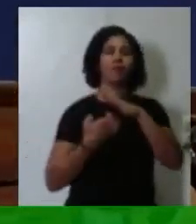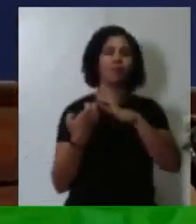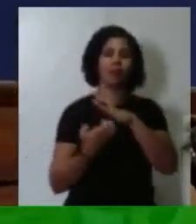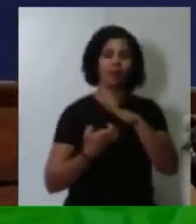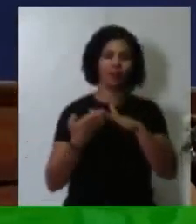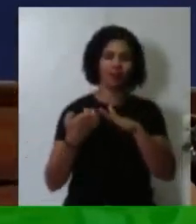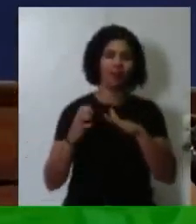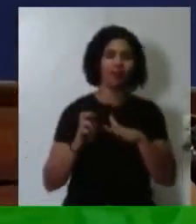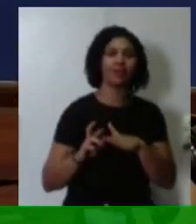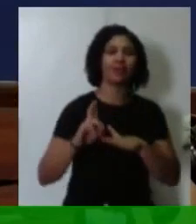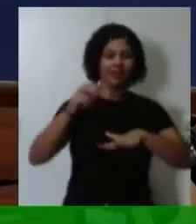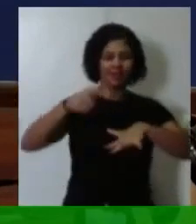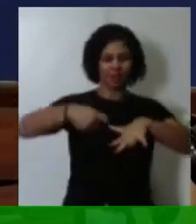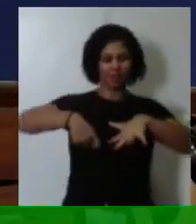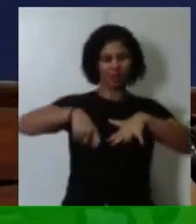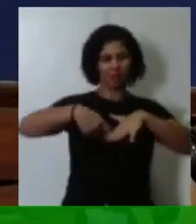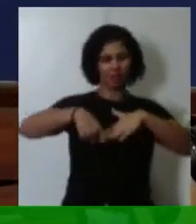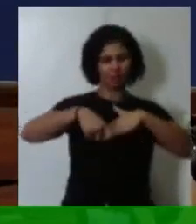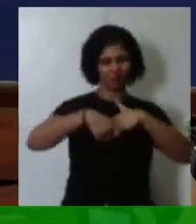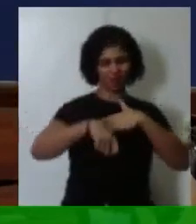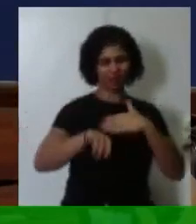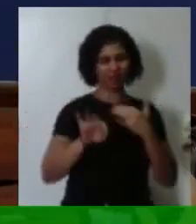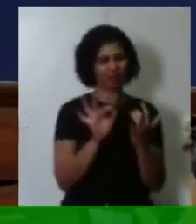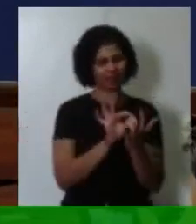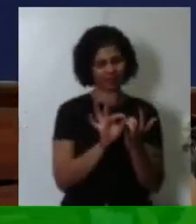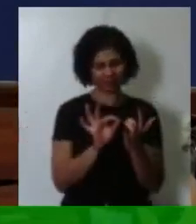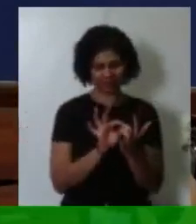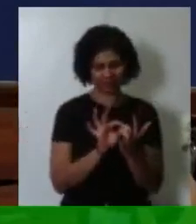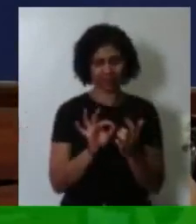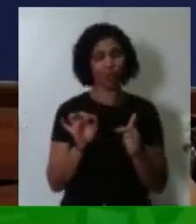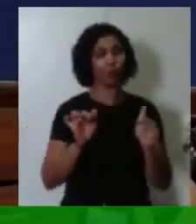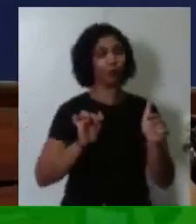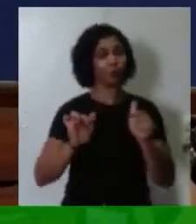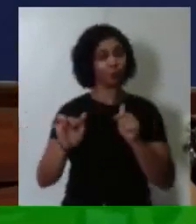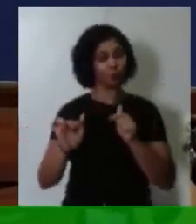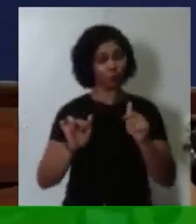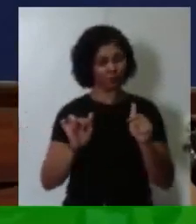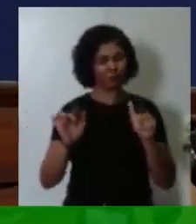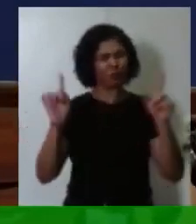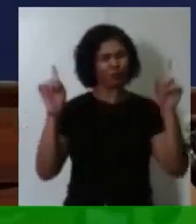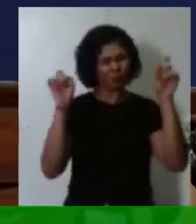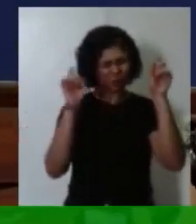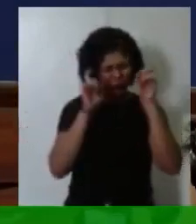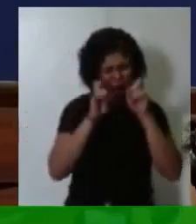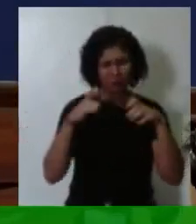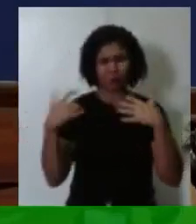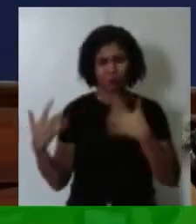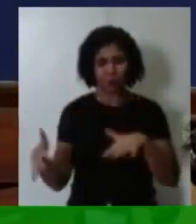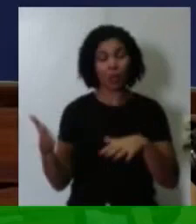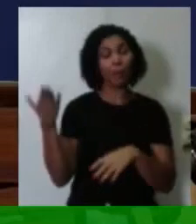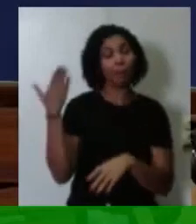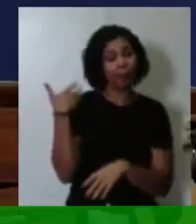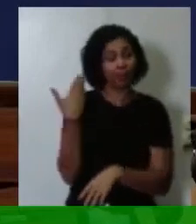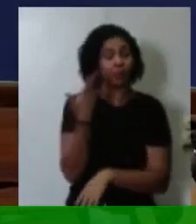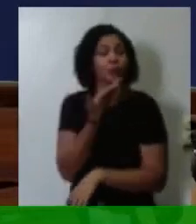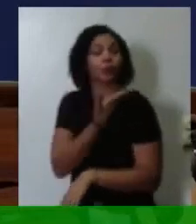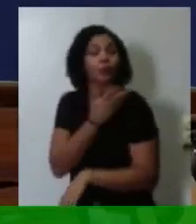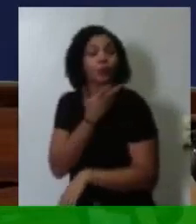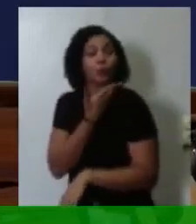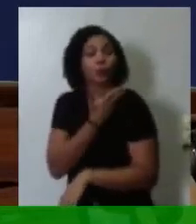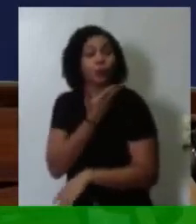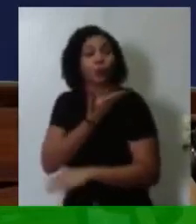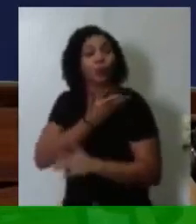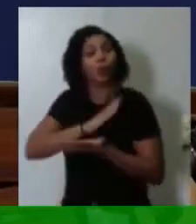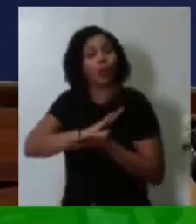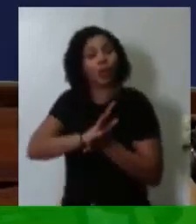de manicure, pedicure, trabalhando numa época de muita dificuldade de discriminação, porque nos